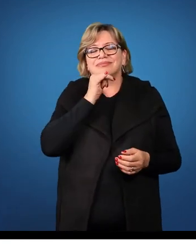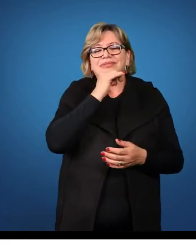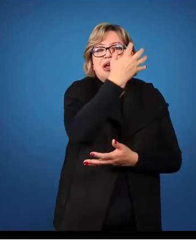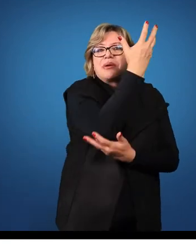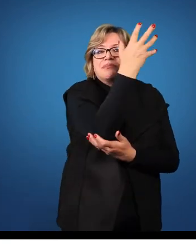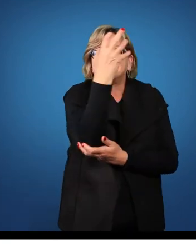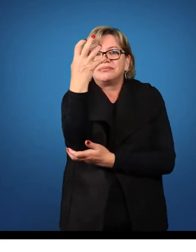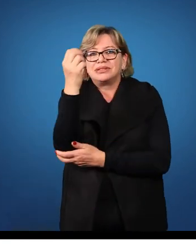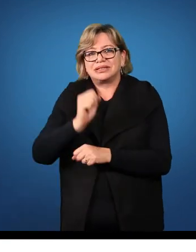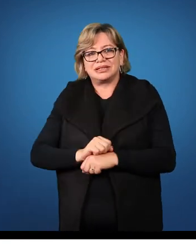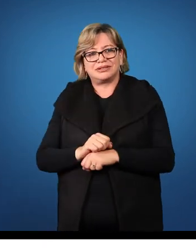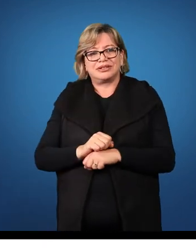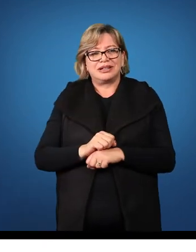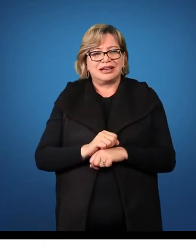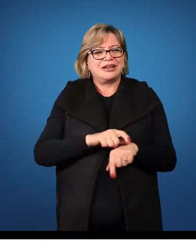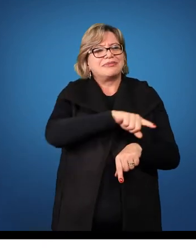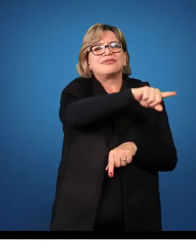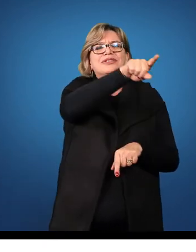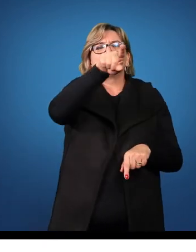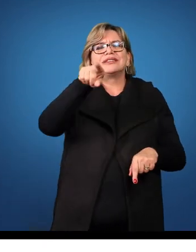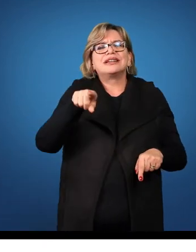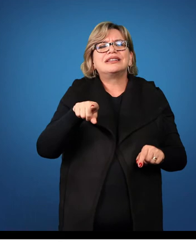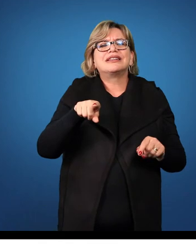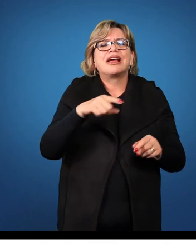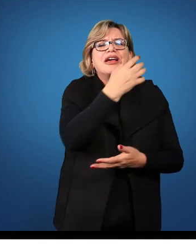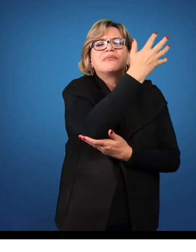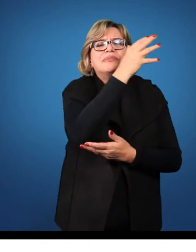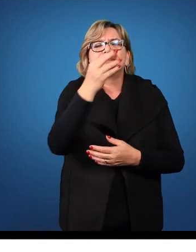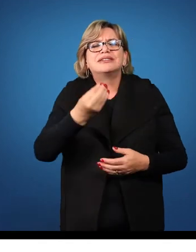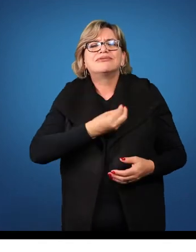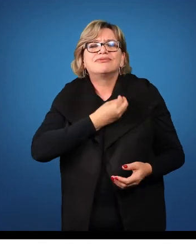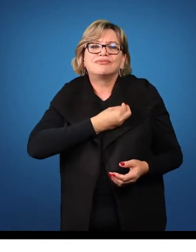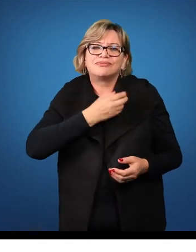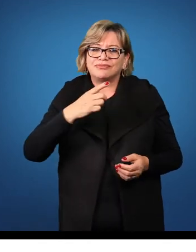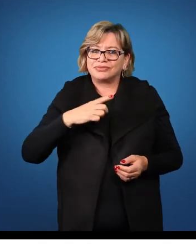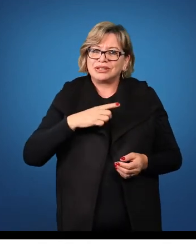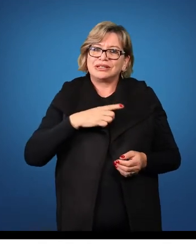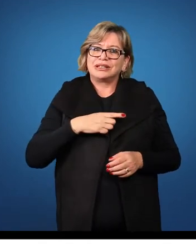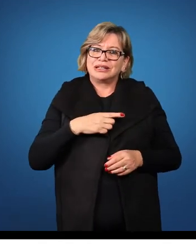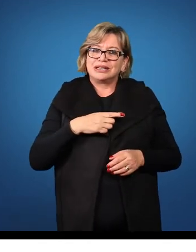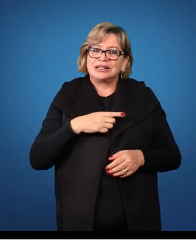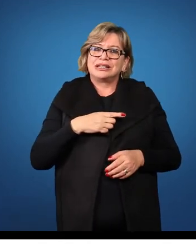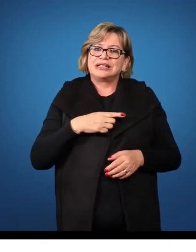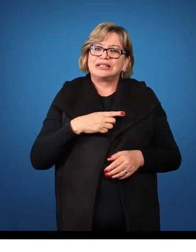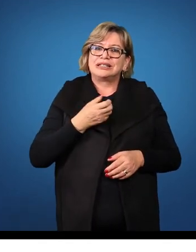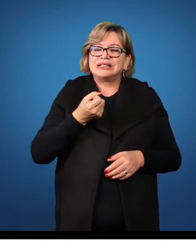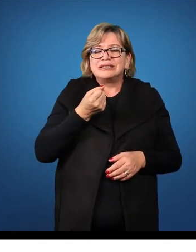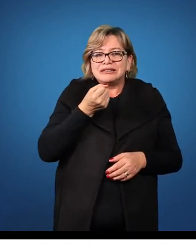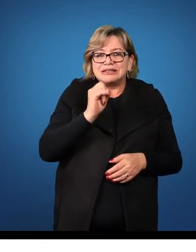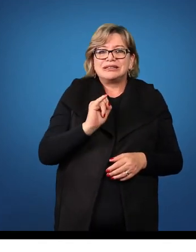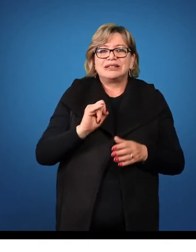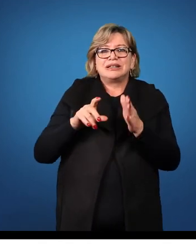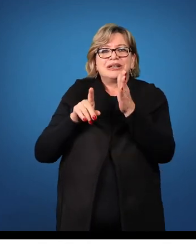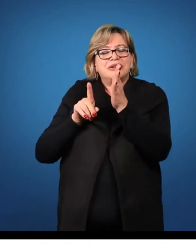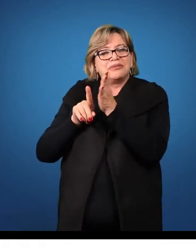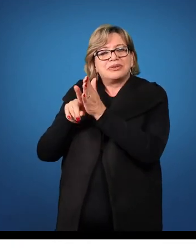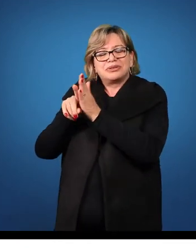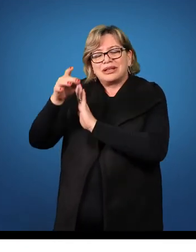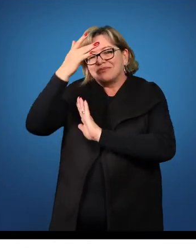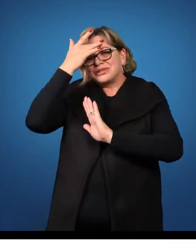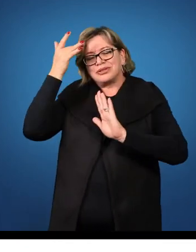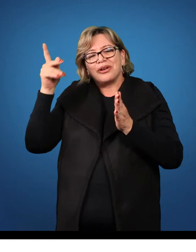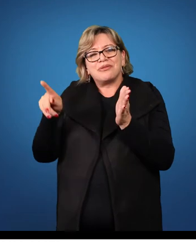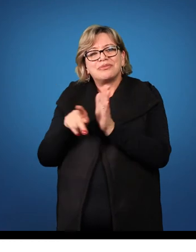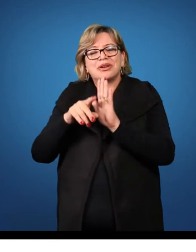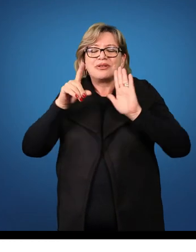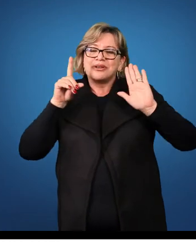Para você, a planta é um ser animado ou inanimado? Se você perguntar para um biólogo,